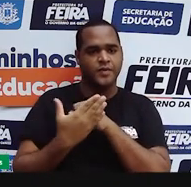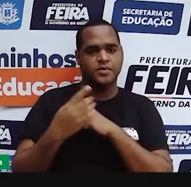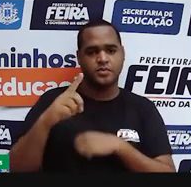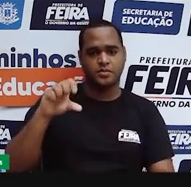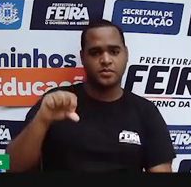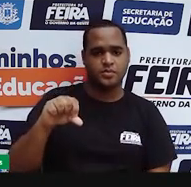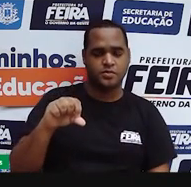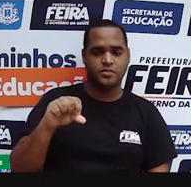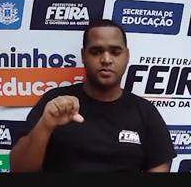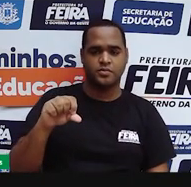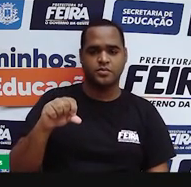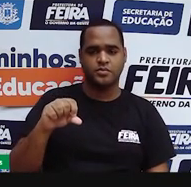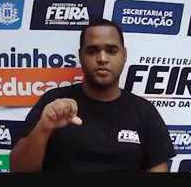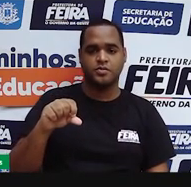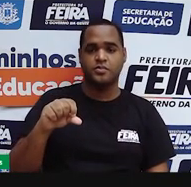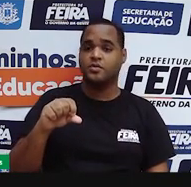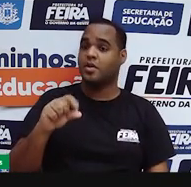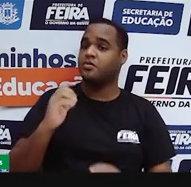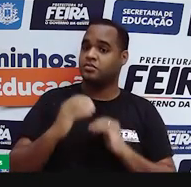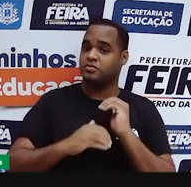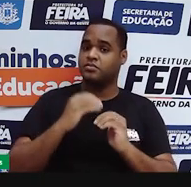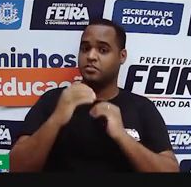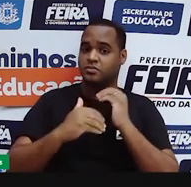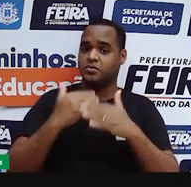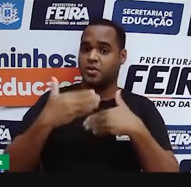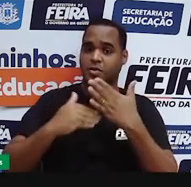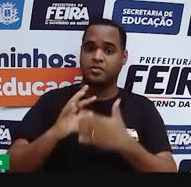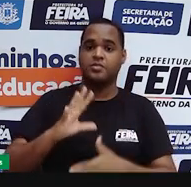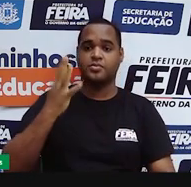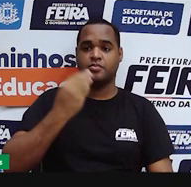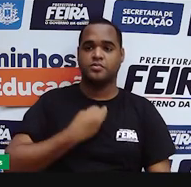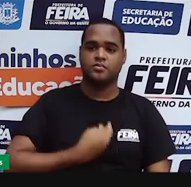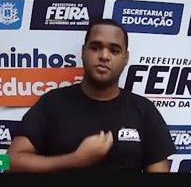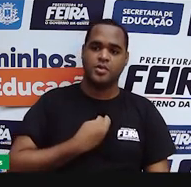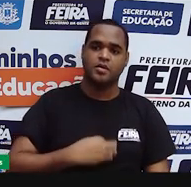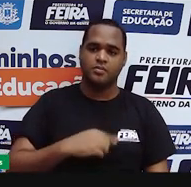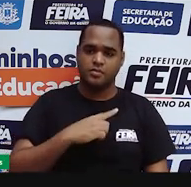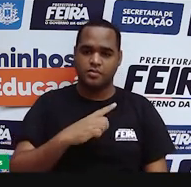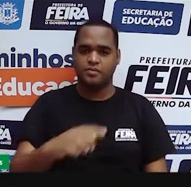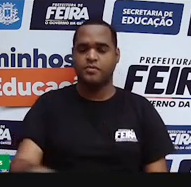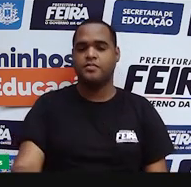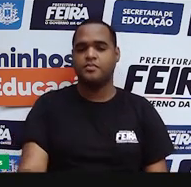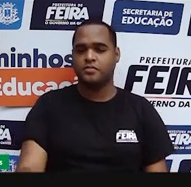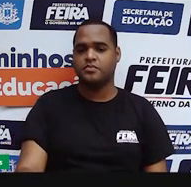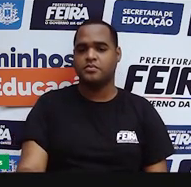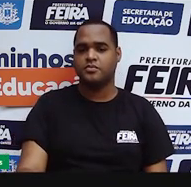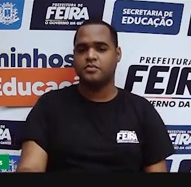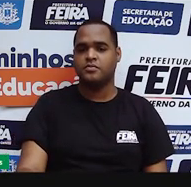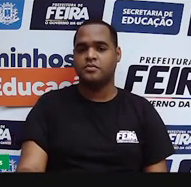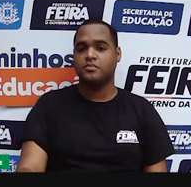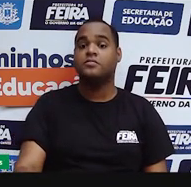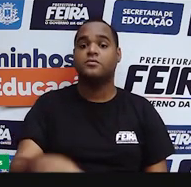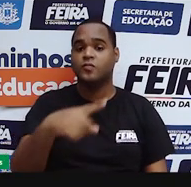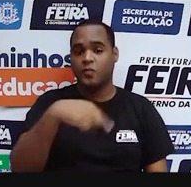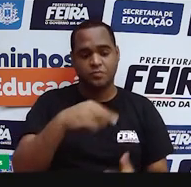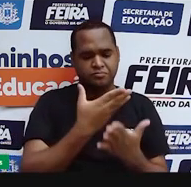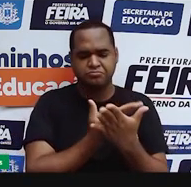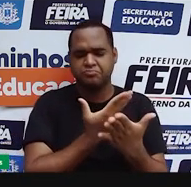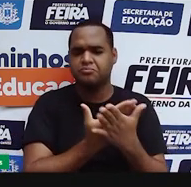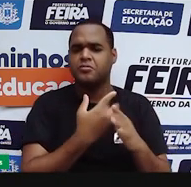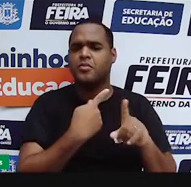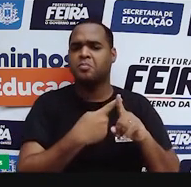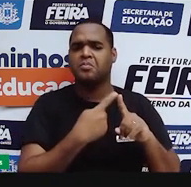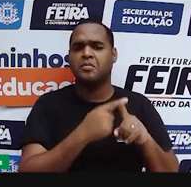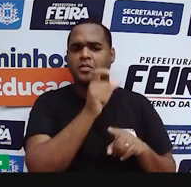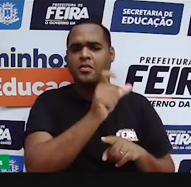-19 que foram desenvolvidos aí ao longo desse período de pandemia. Então, mas isso ainda precisa de mais estudos para saber